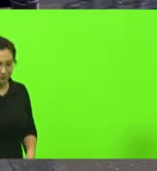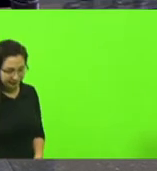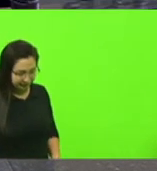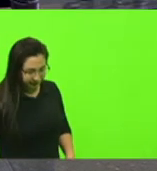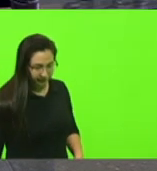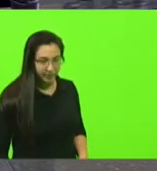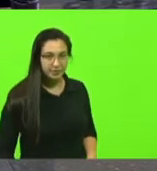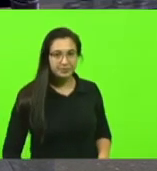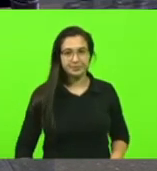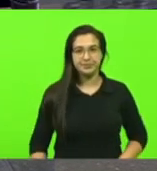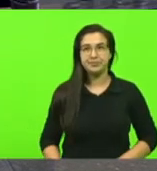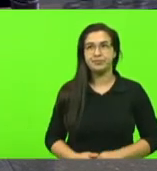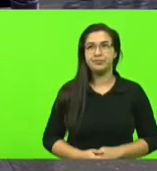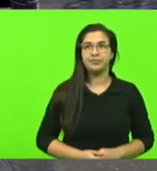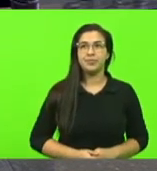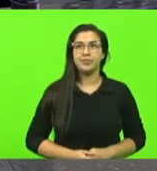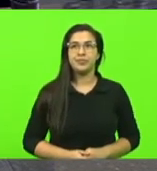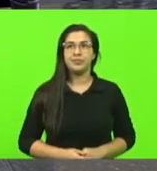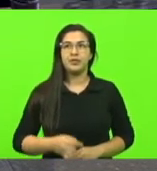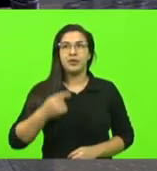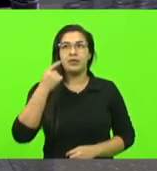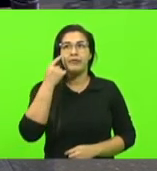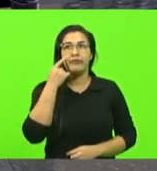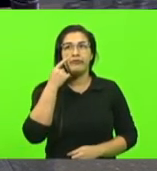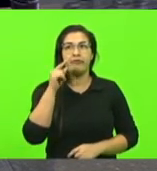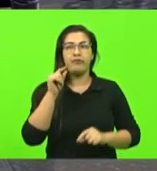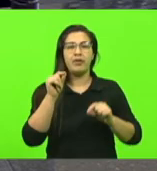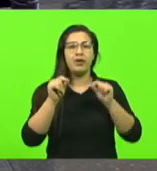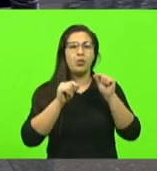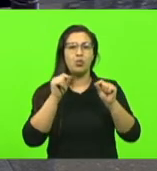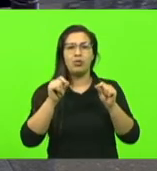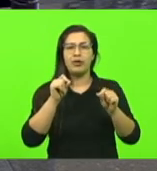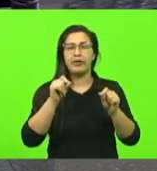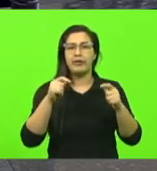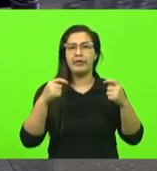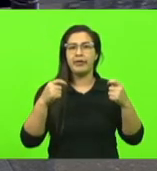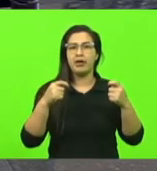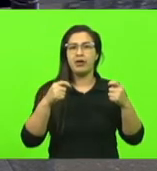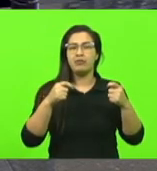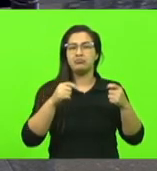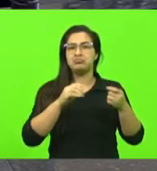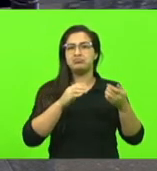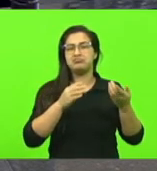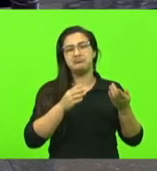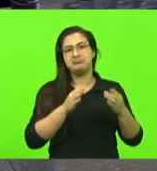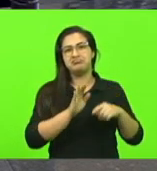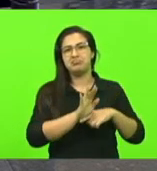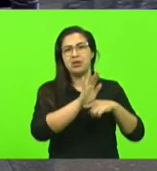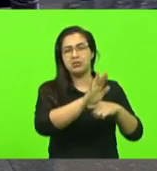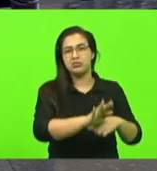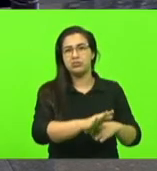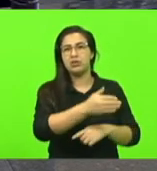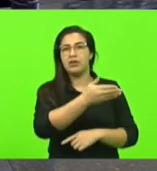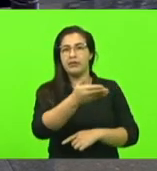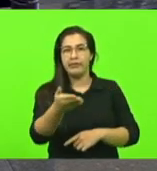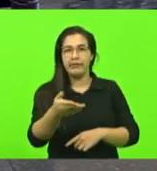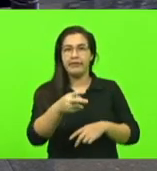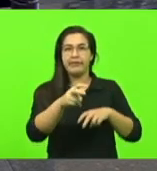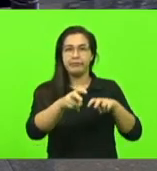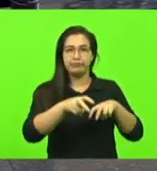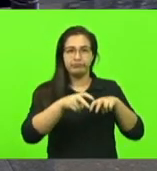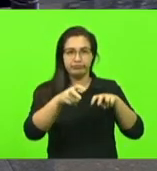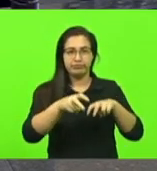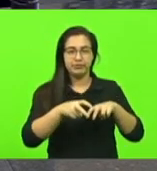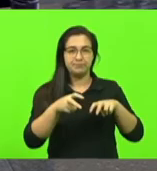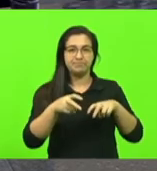revermos realmente o que que é que nós precisamos oferecer para o nosso agricultor os governos